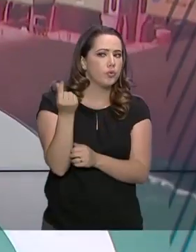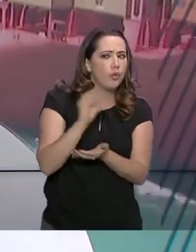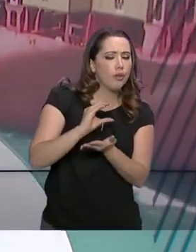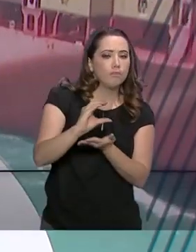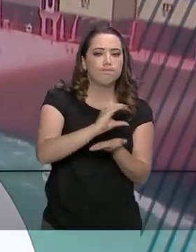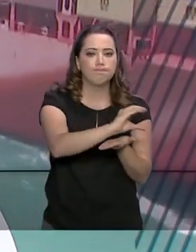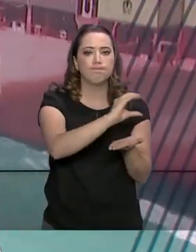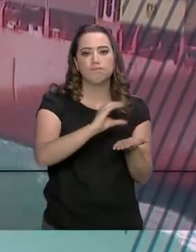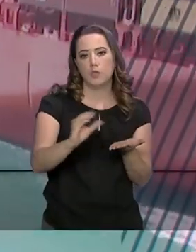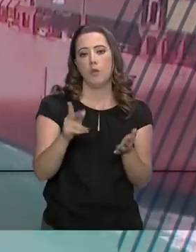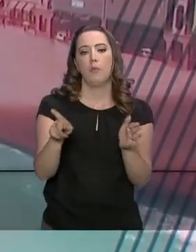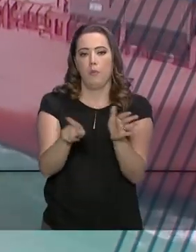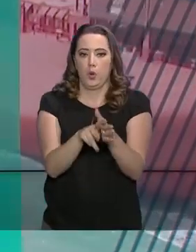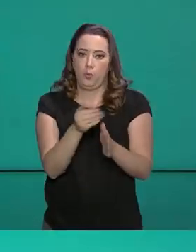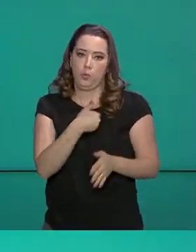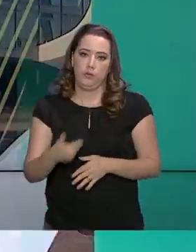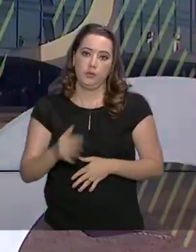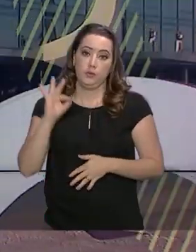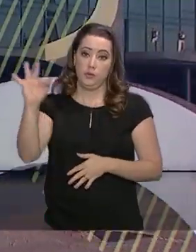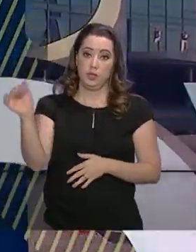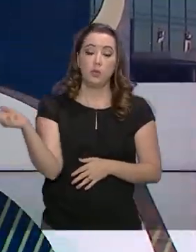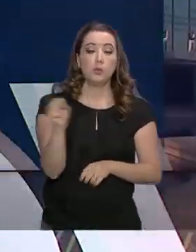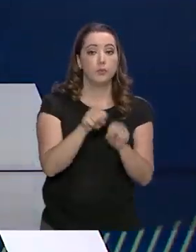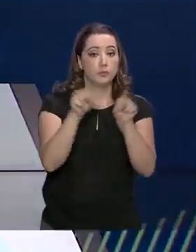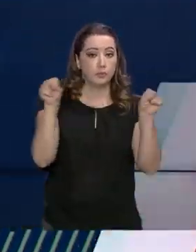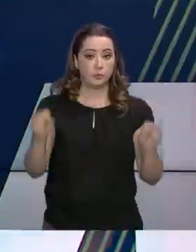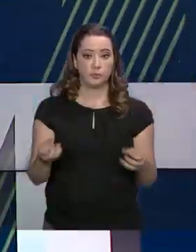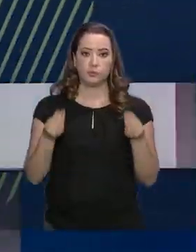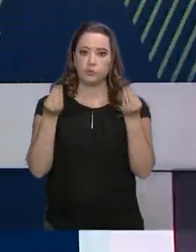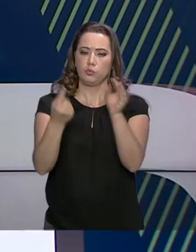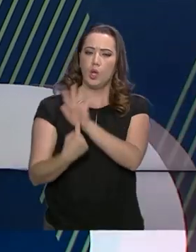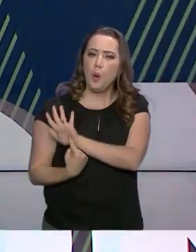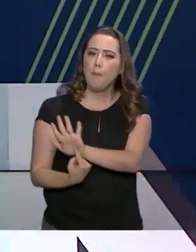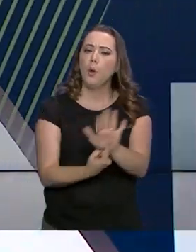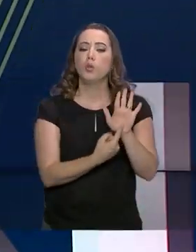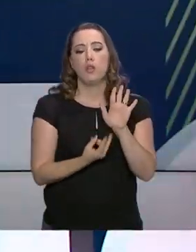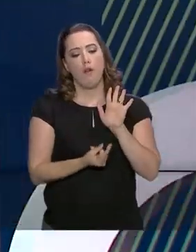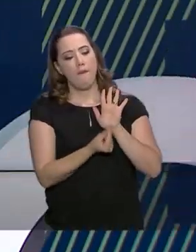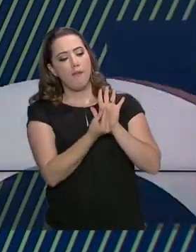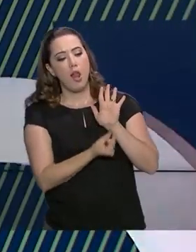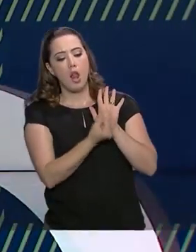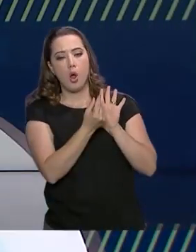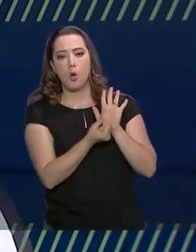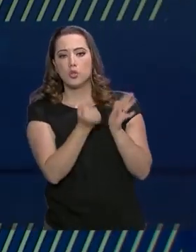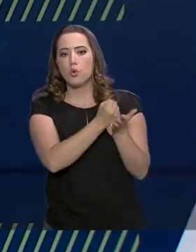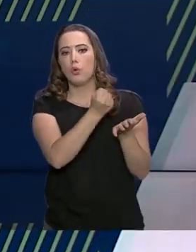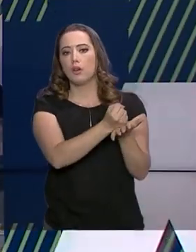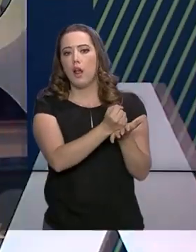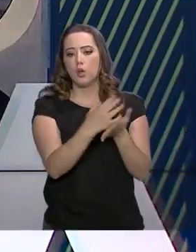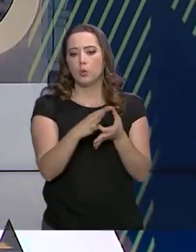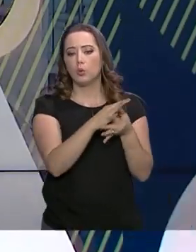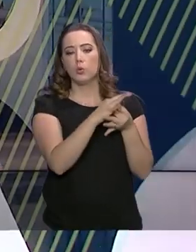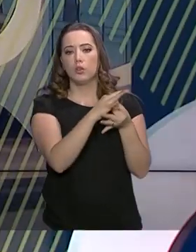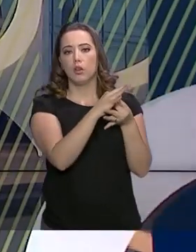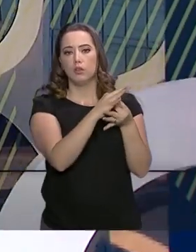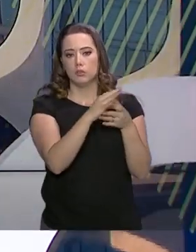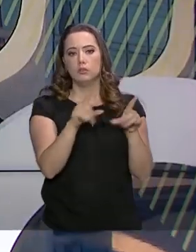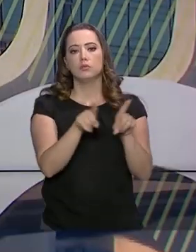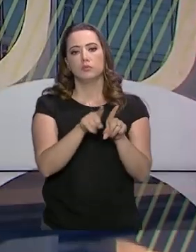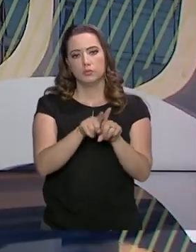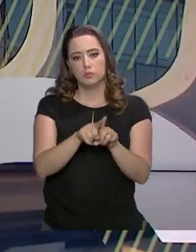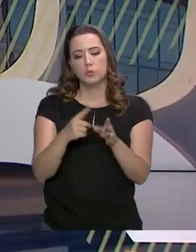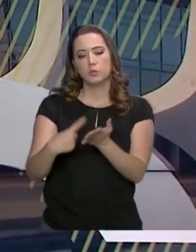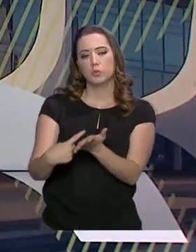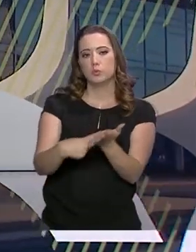repassados pela União. O novo sistema vai trazer, por exemplo, valores de convênios, contratos e parcerias públicas